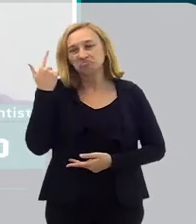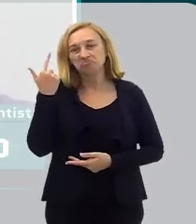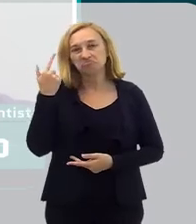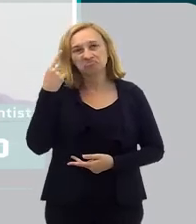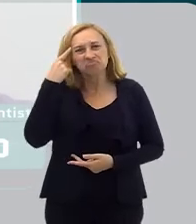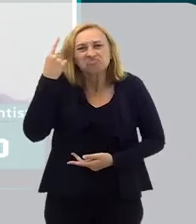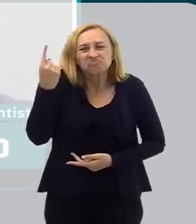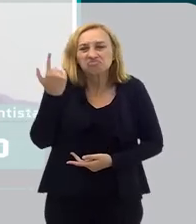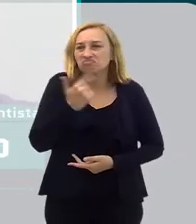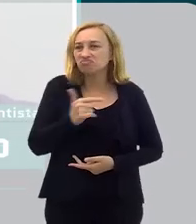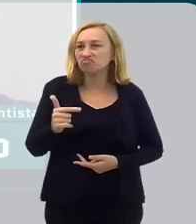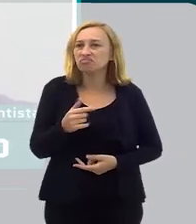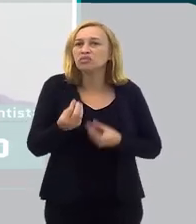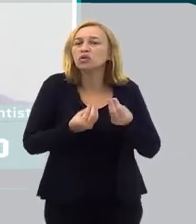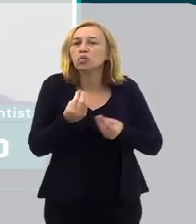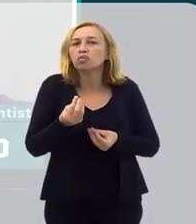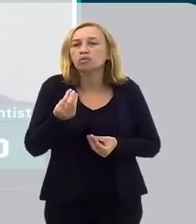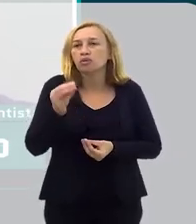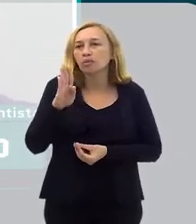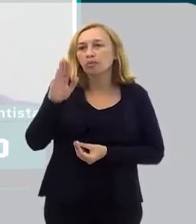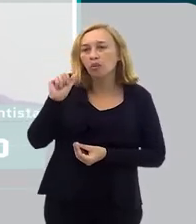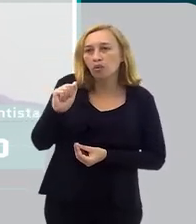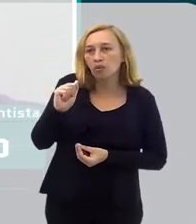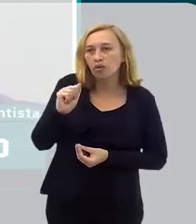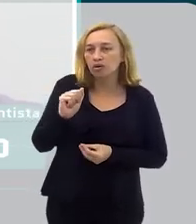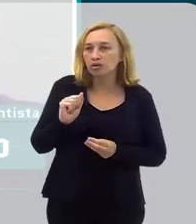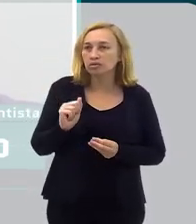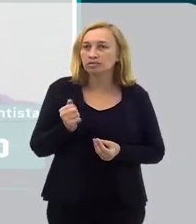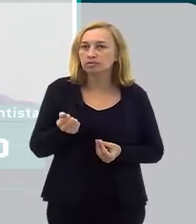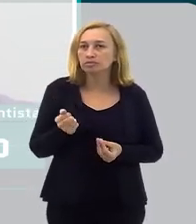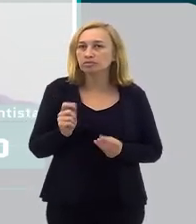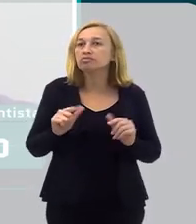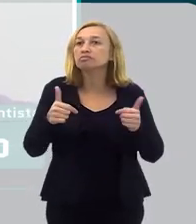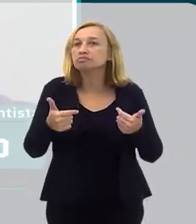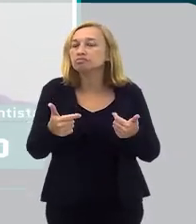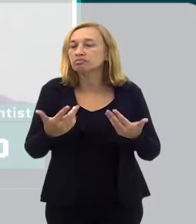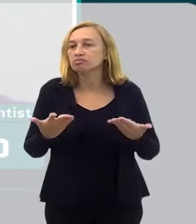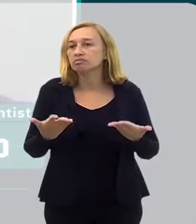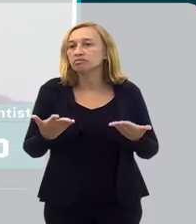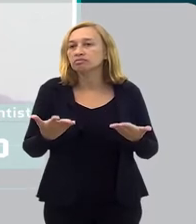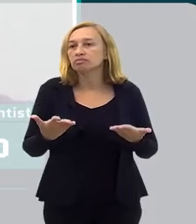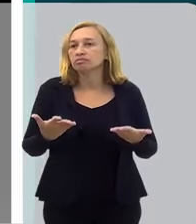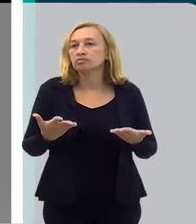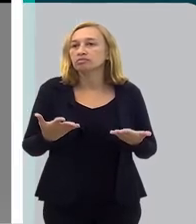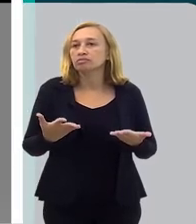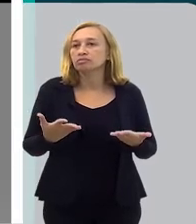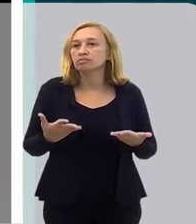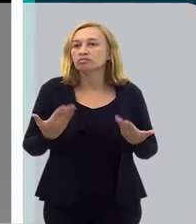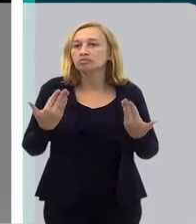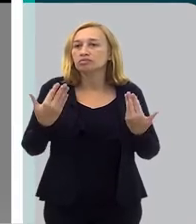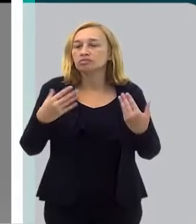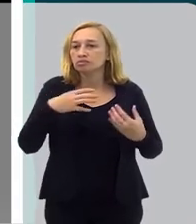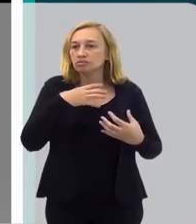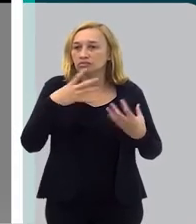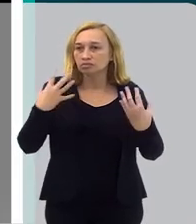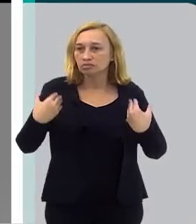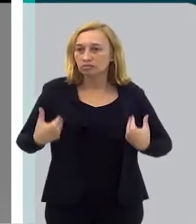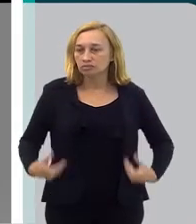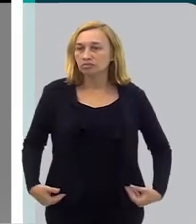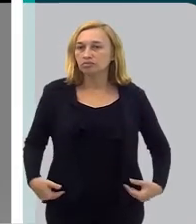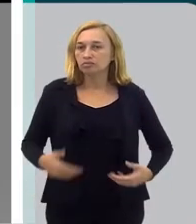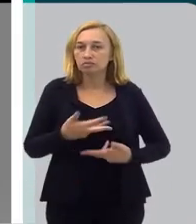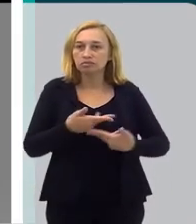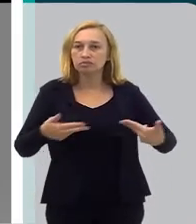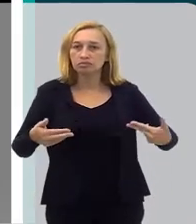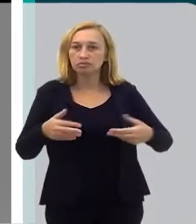de como a boca funciona como um órgão de passagem,